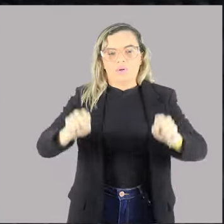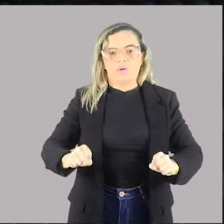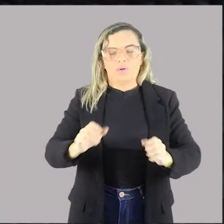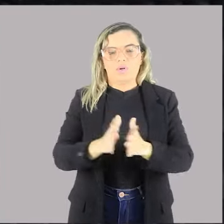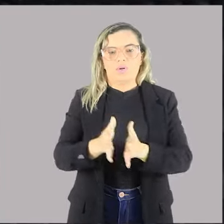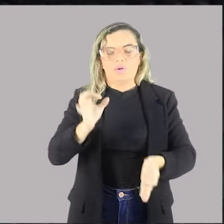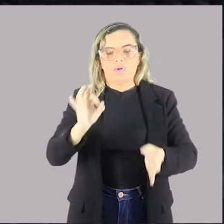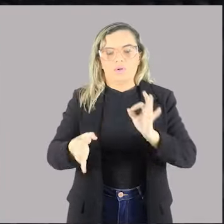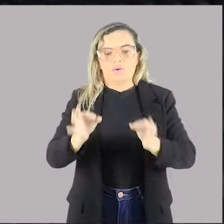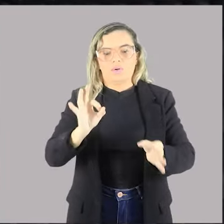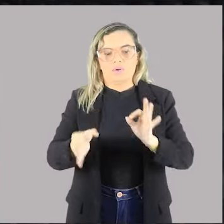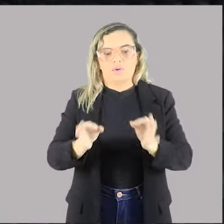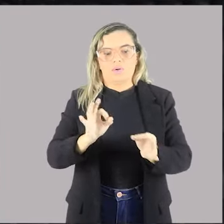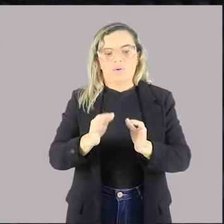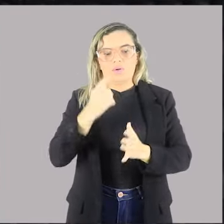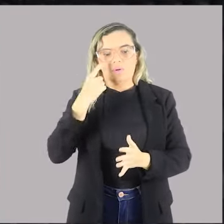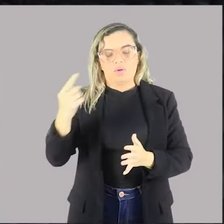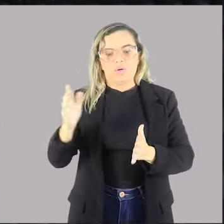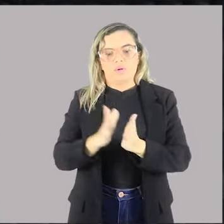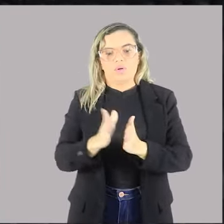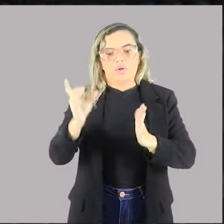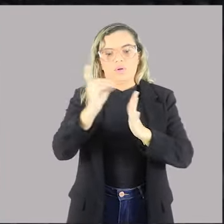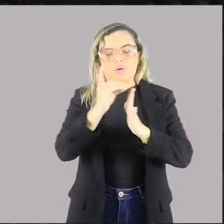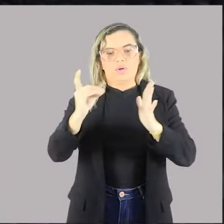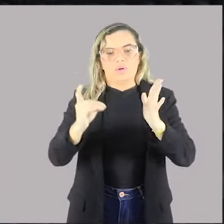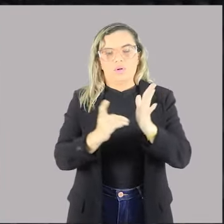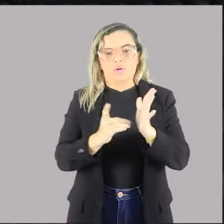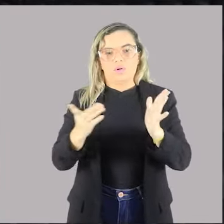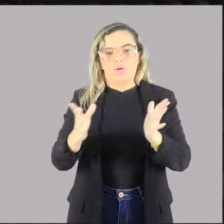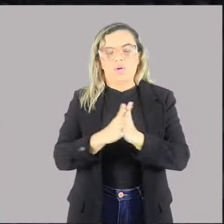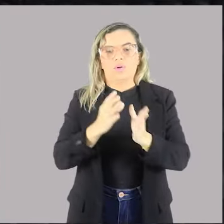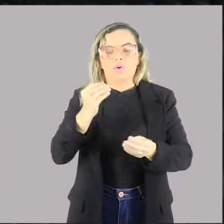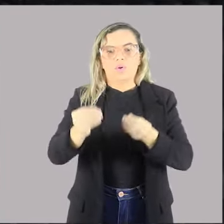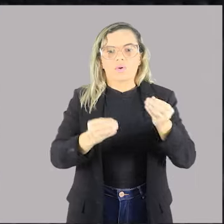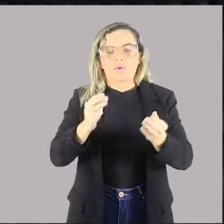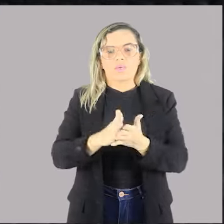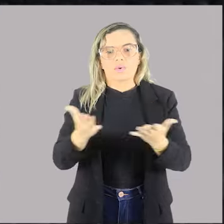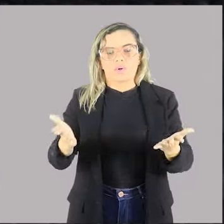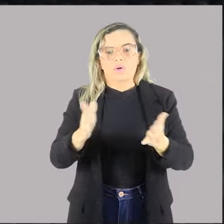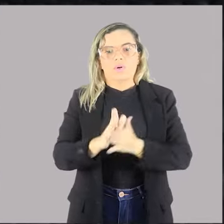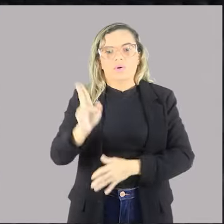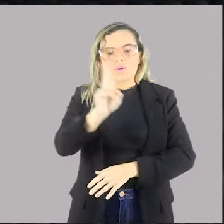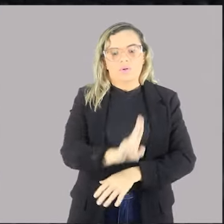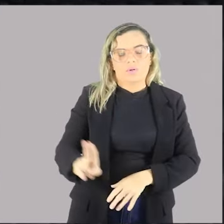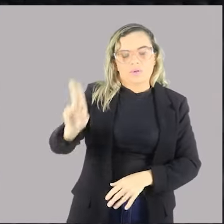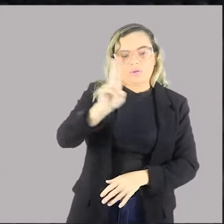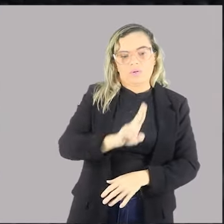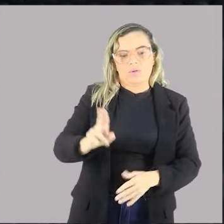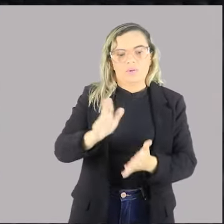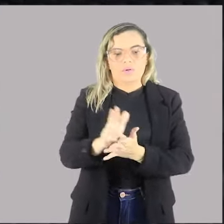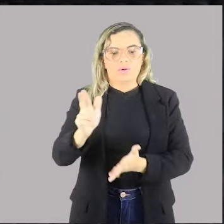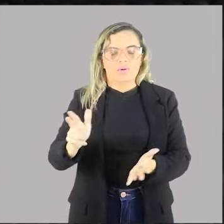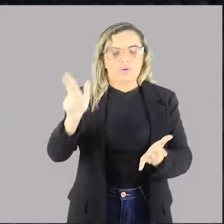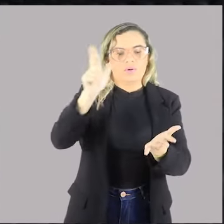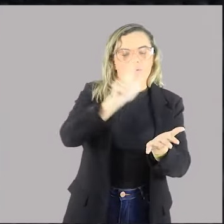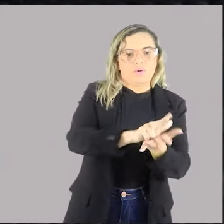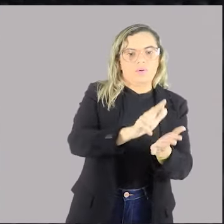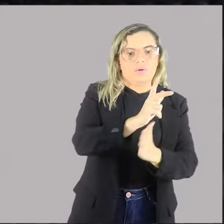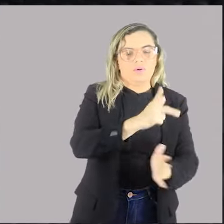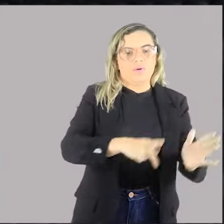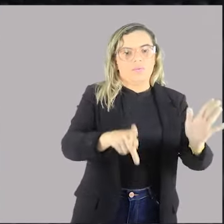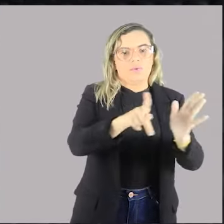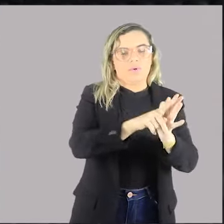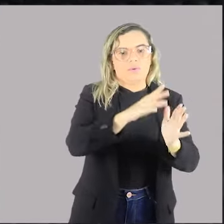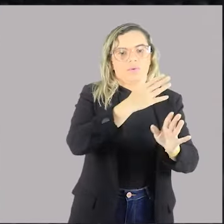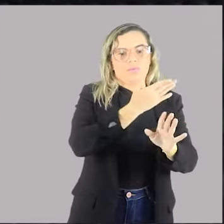é através do decreto, certo? O decreto é a forma, é o instrumento. Já o regulamento é o próprio